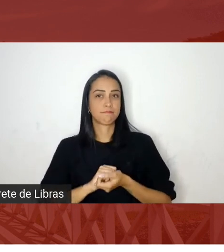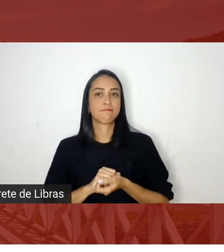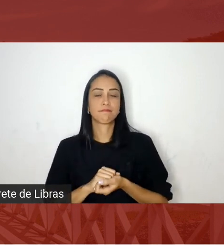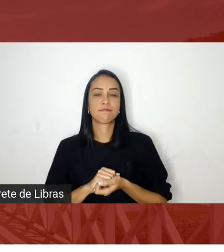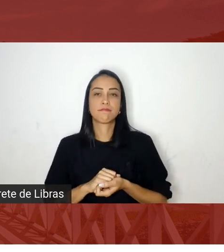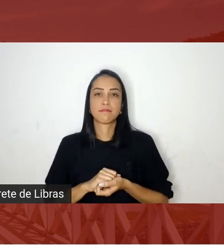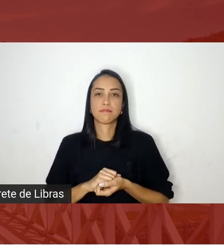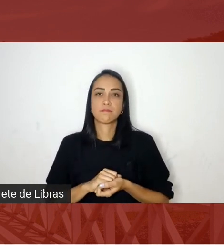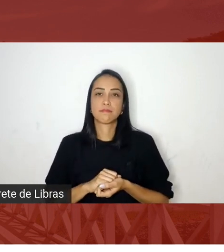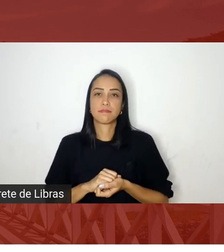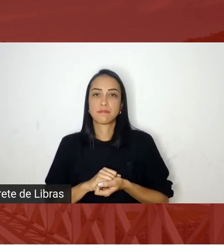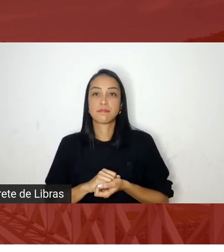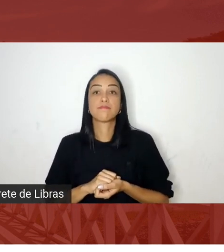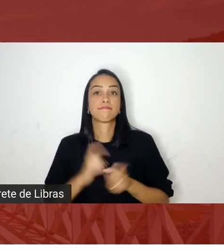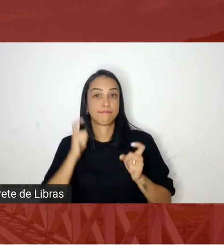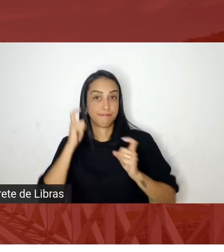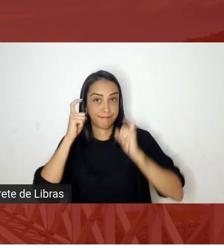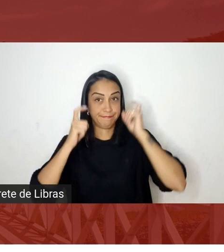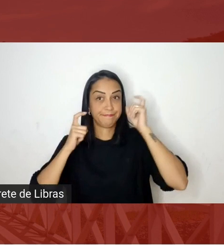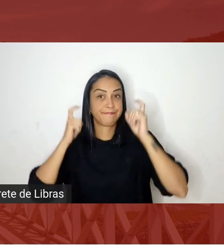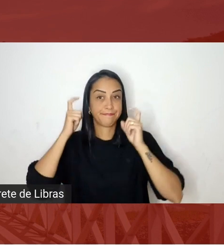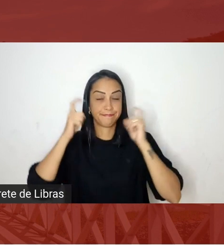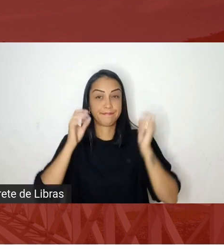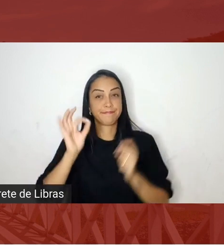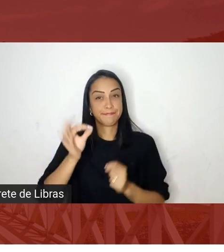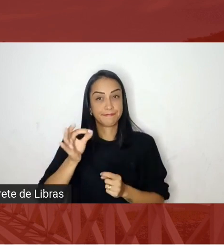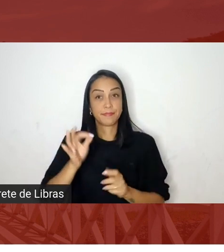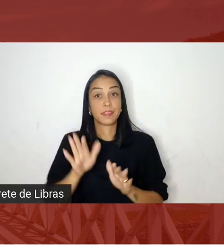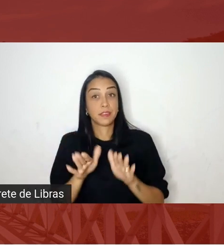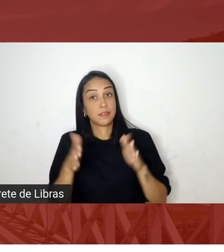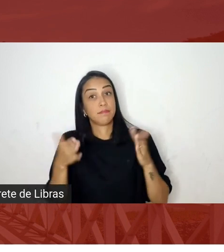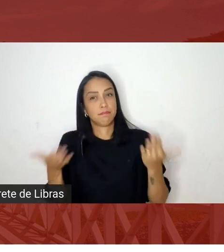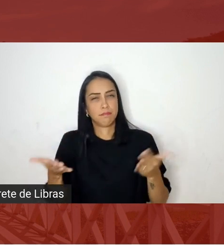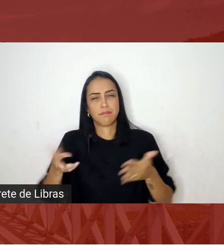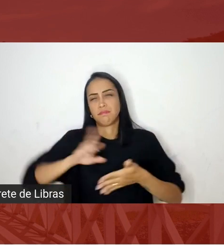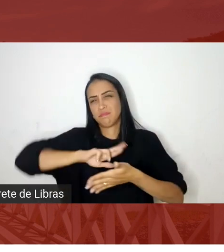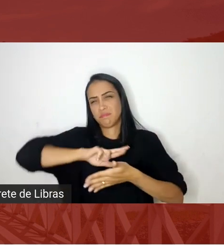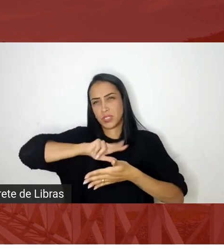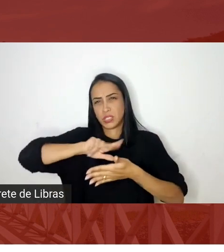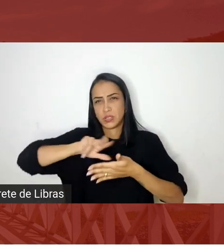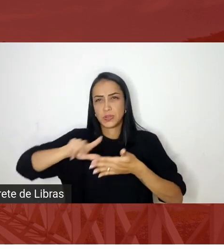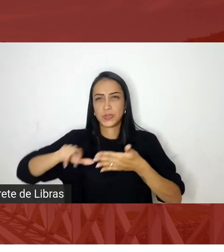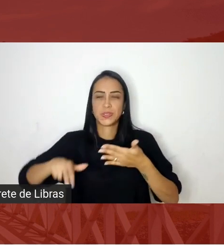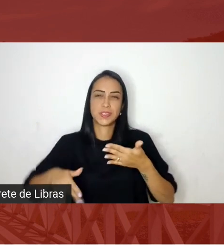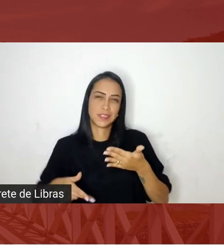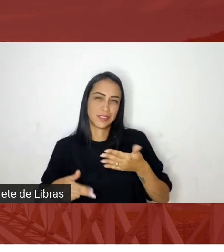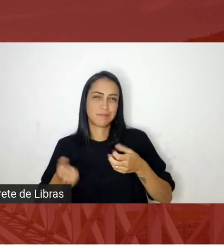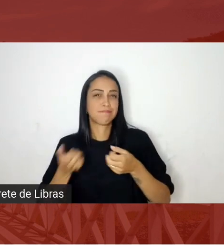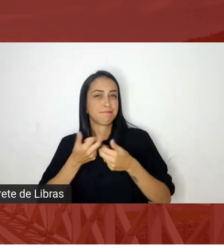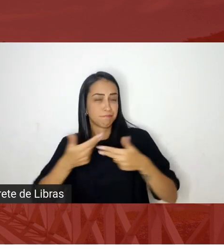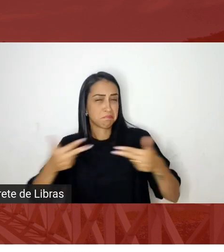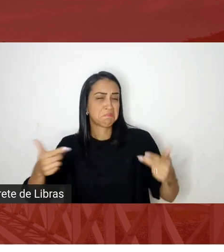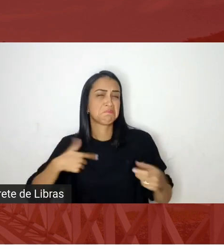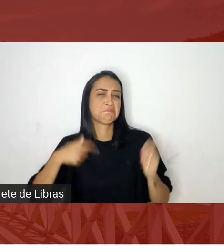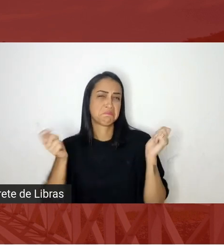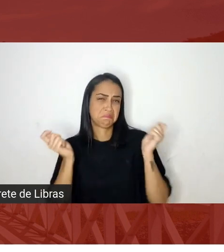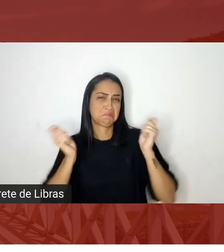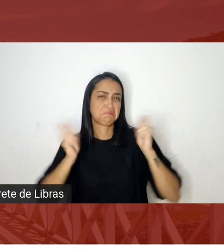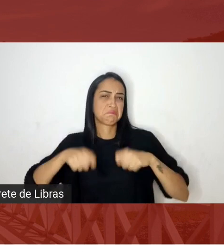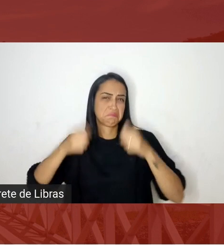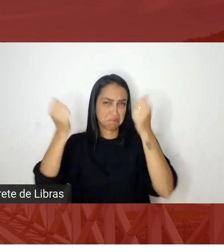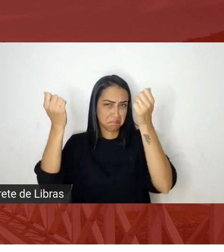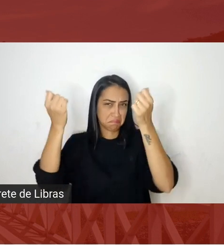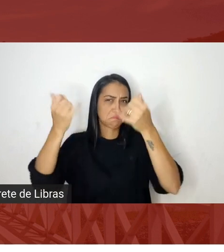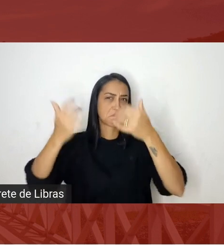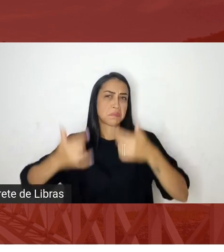preocupante então são vários os casos que nós poderíamos relatar não só no